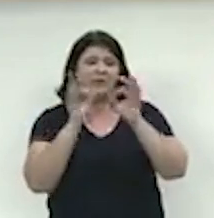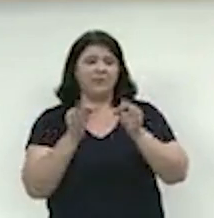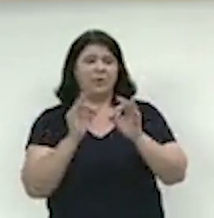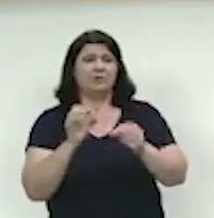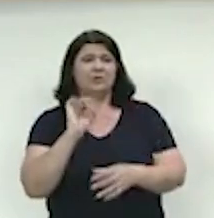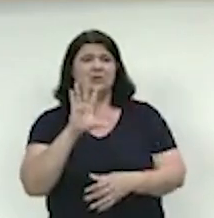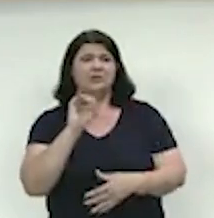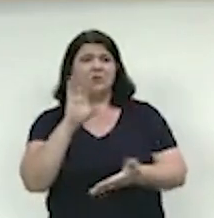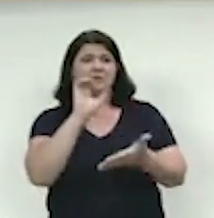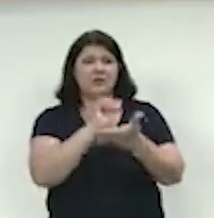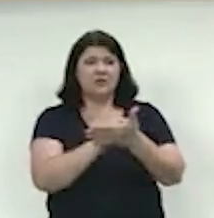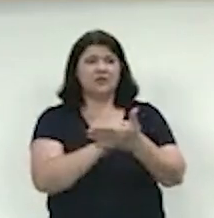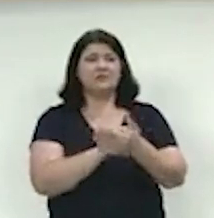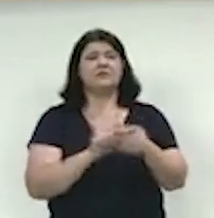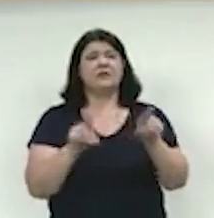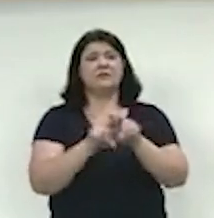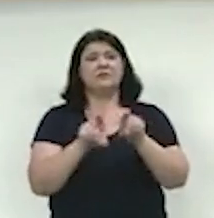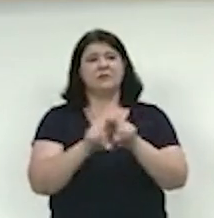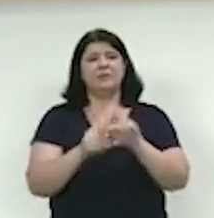registrado,